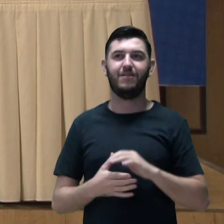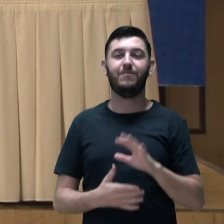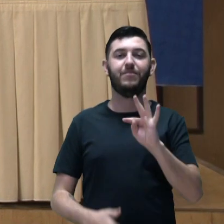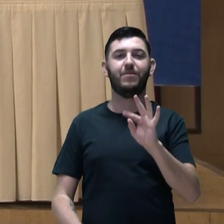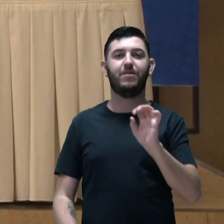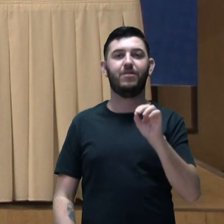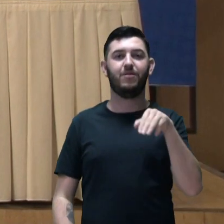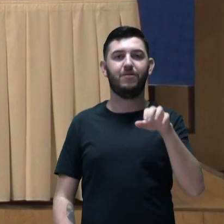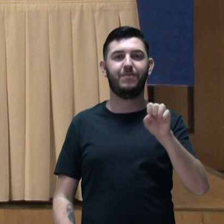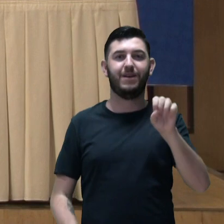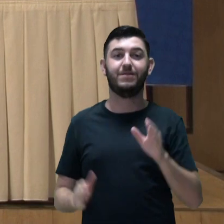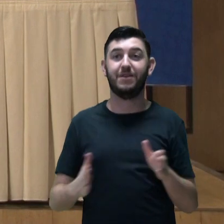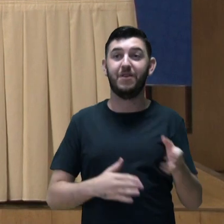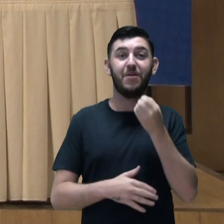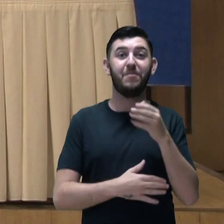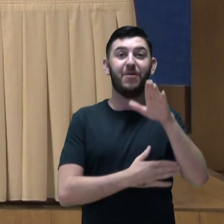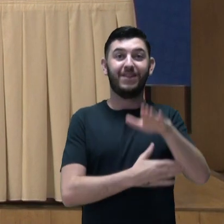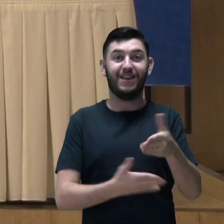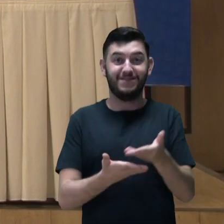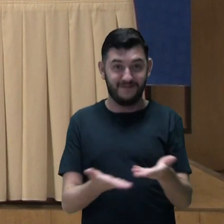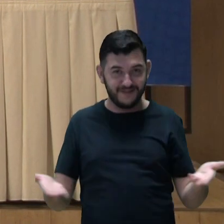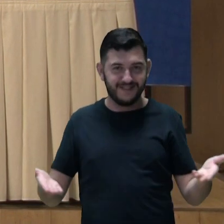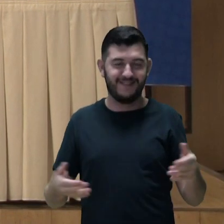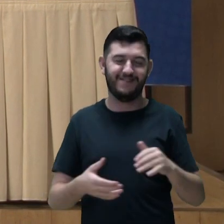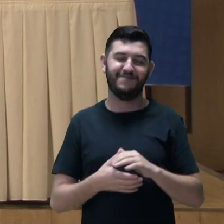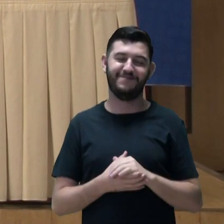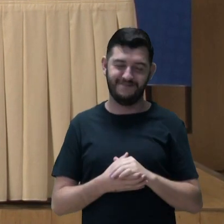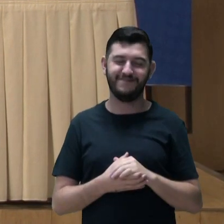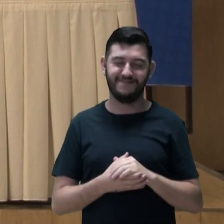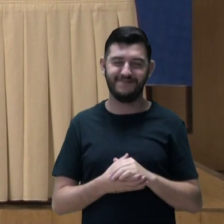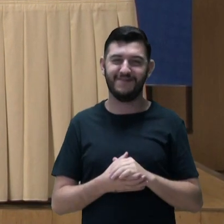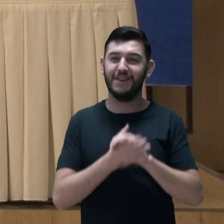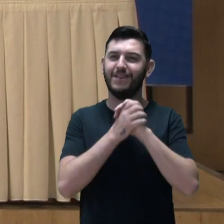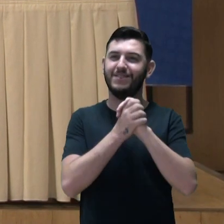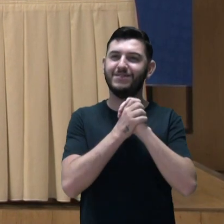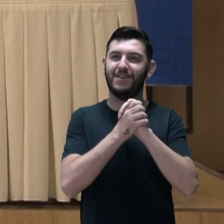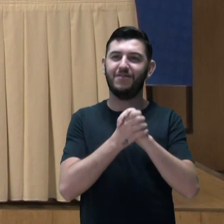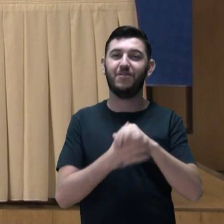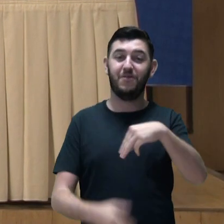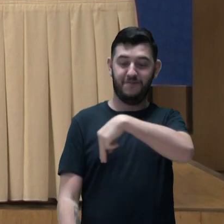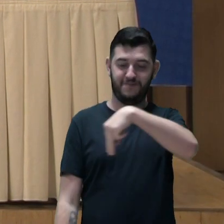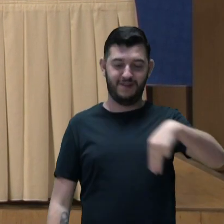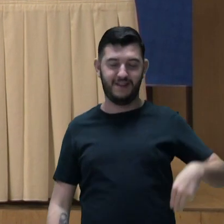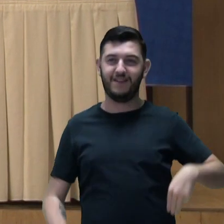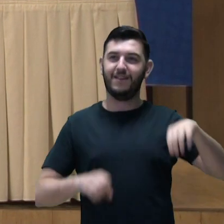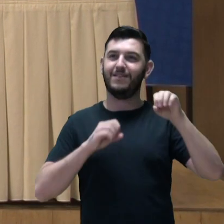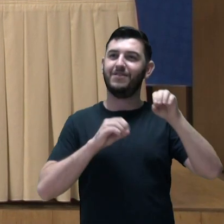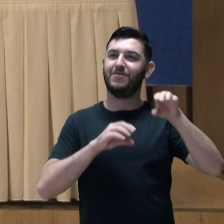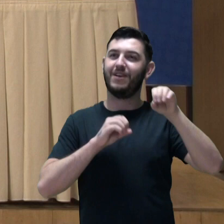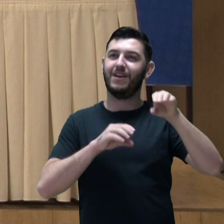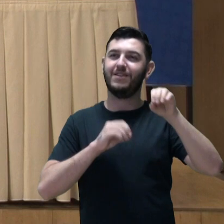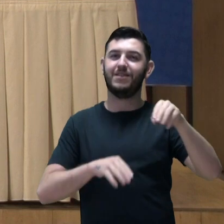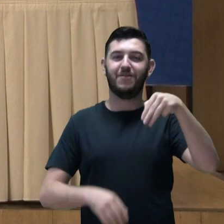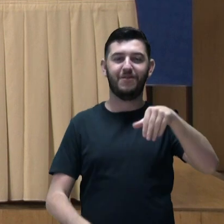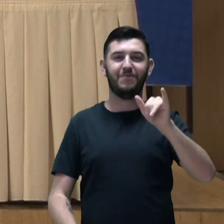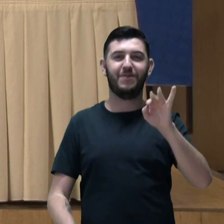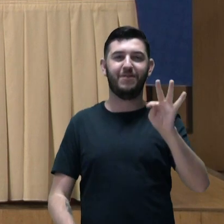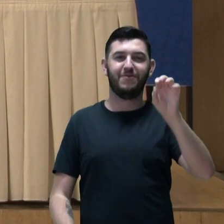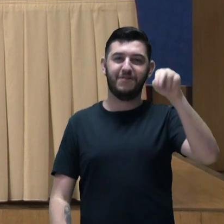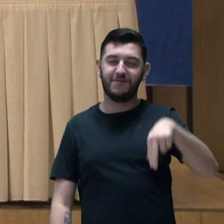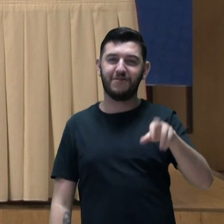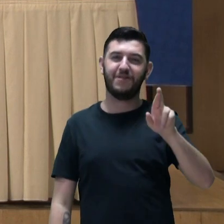Muito boa tarde a todos. Quero, inicialmente, saudar o nosso ministro de Estado da Educação, Milton Ribeiro,